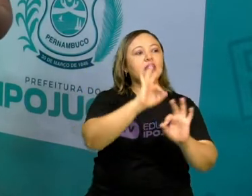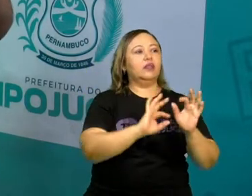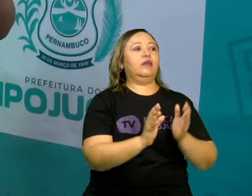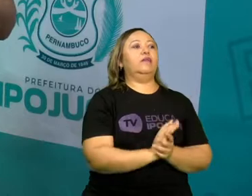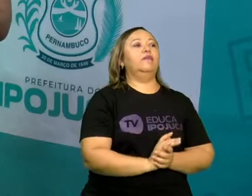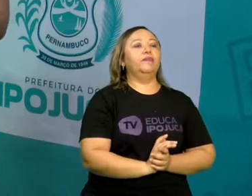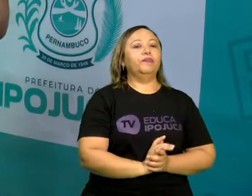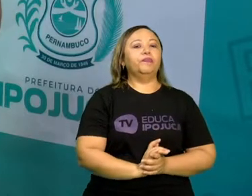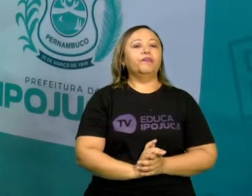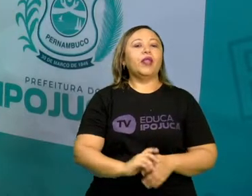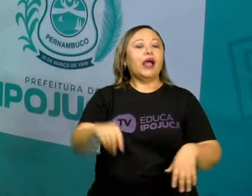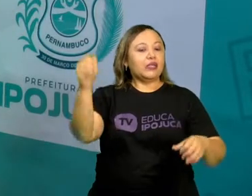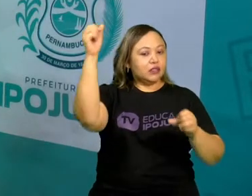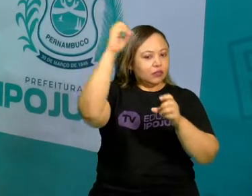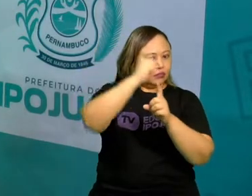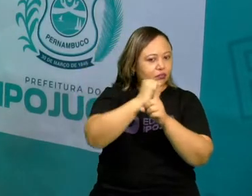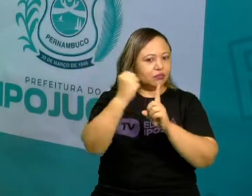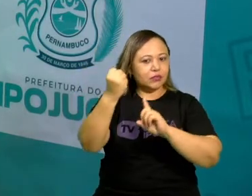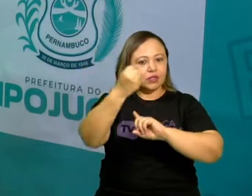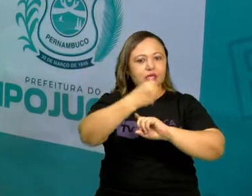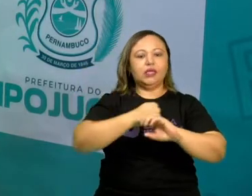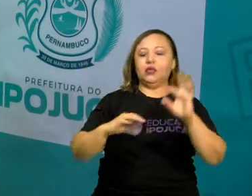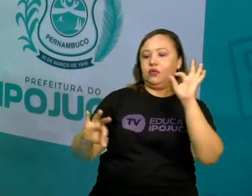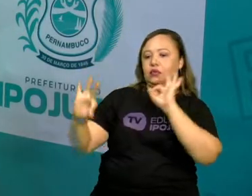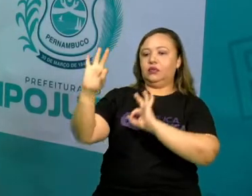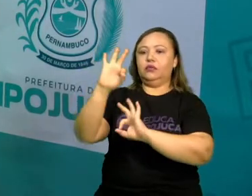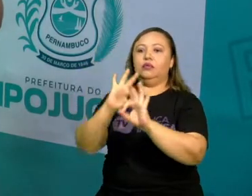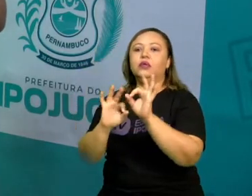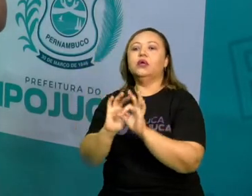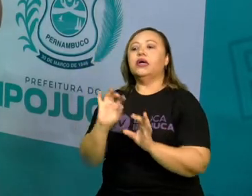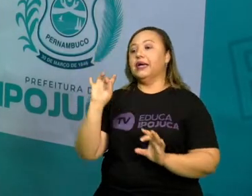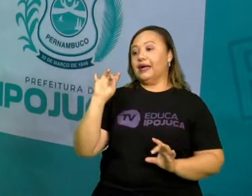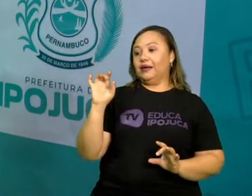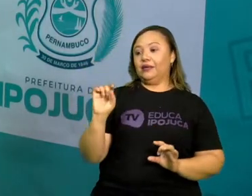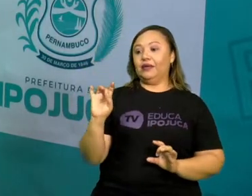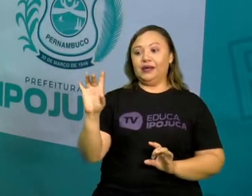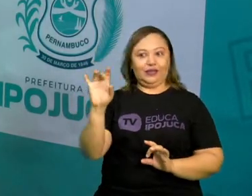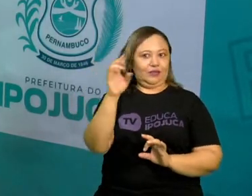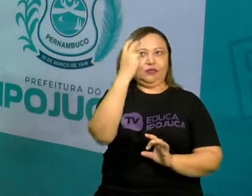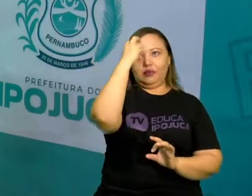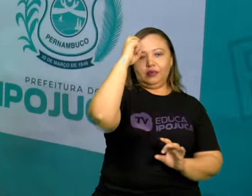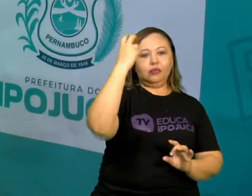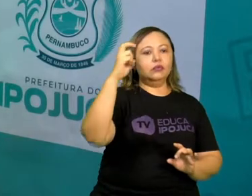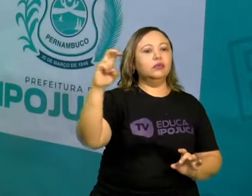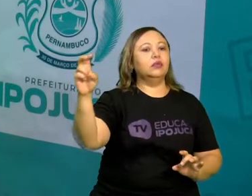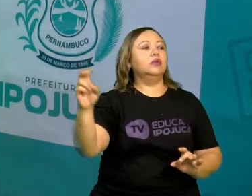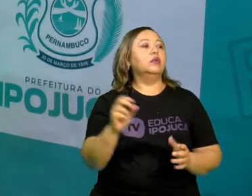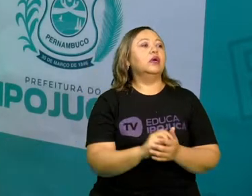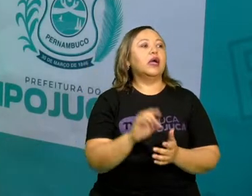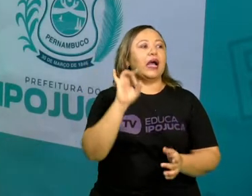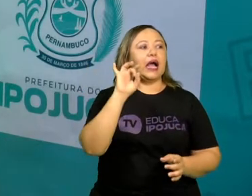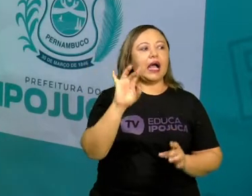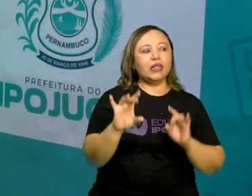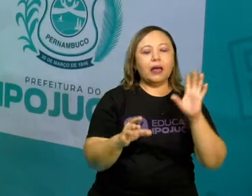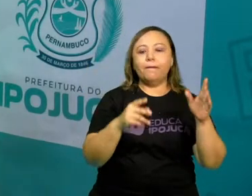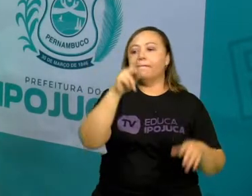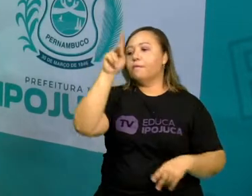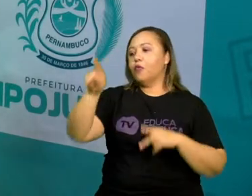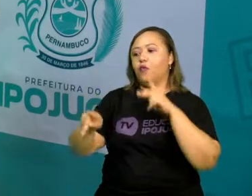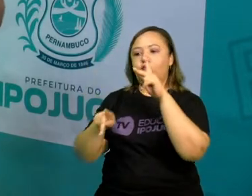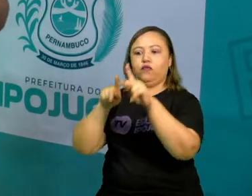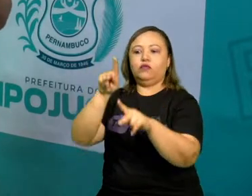tá? Ó, a sociedade ela é organizada de acordo com as culturas, pois cada povo